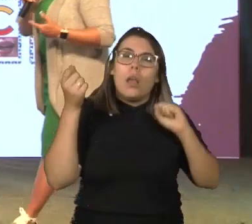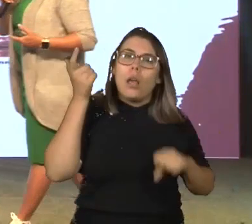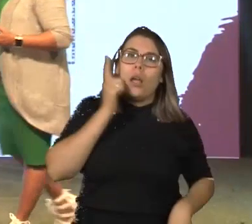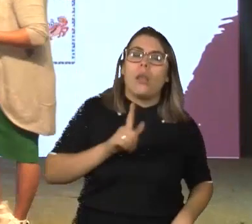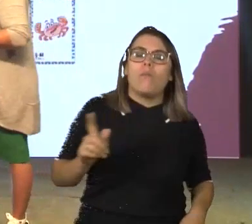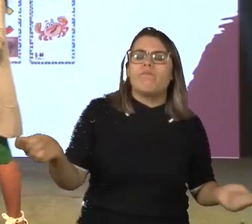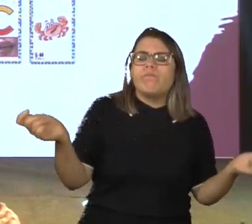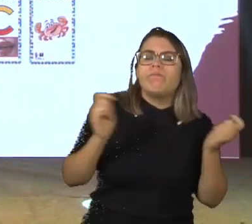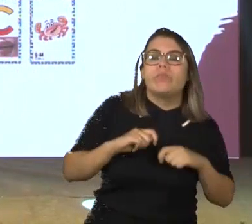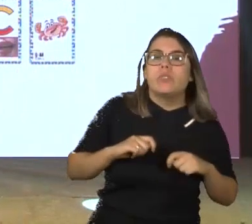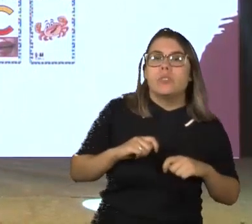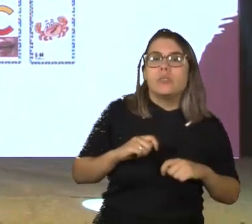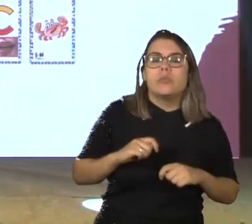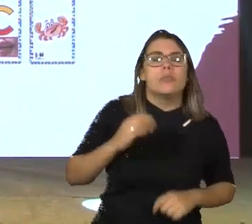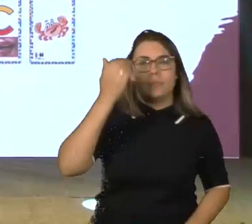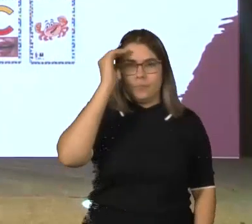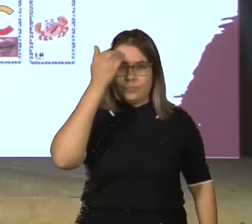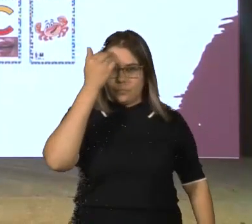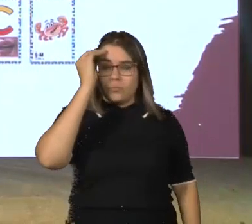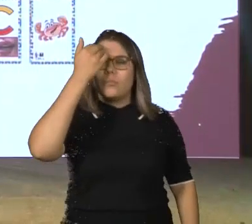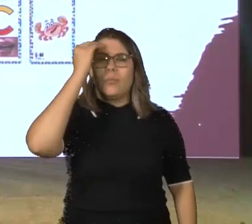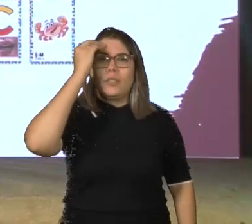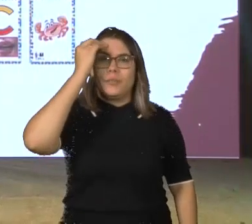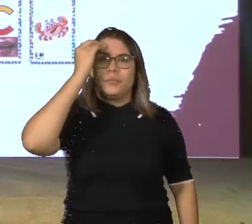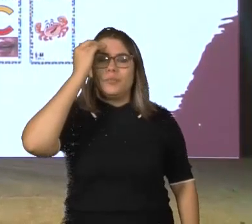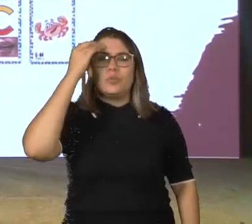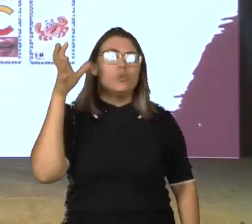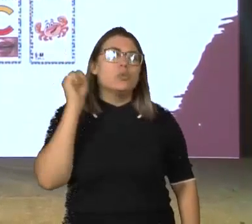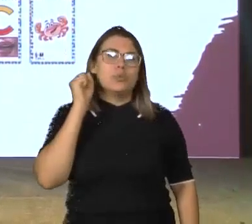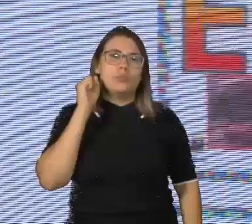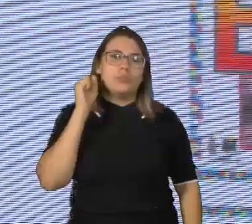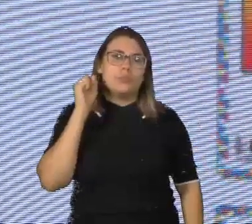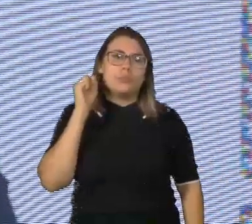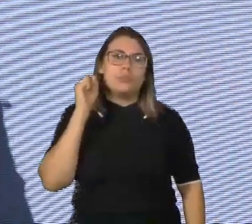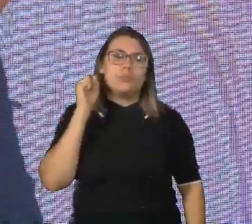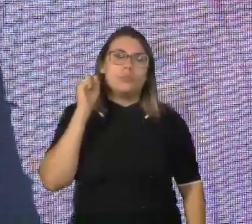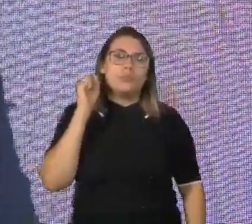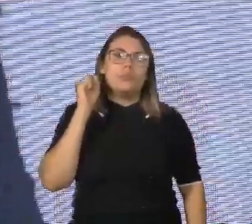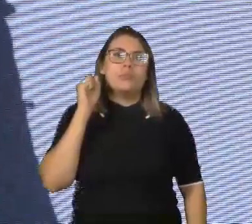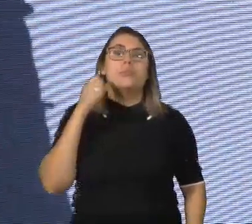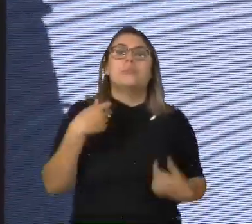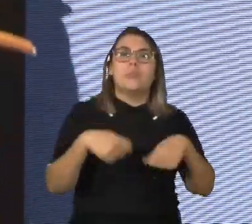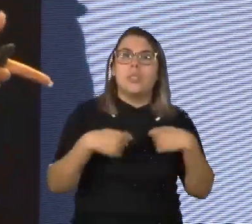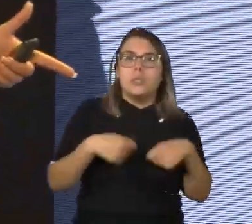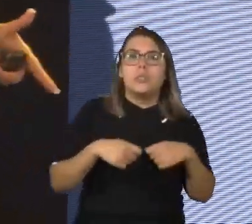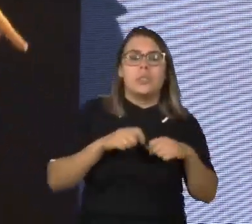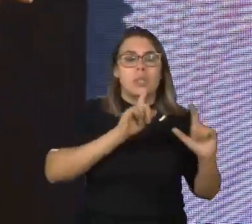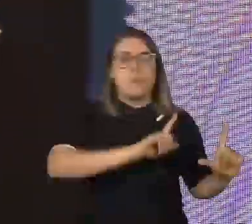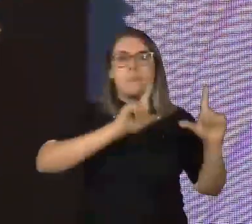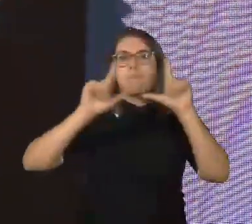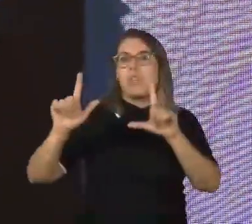eficaz a compreensão e a abstração desse som. Então, aqui apresentado para vocês, imagens,